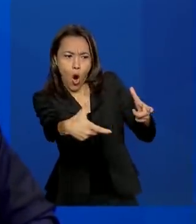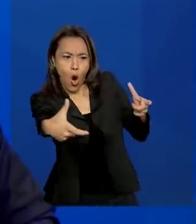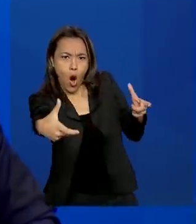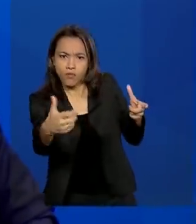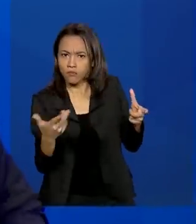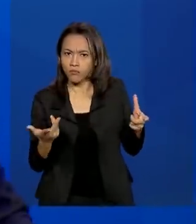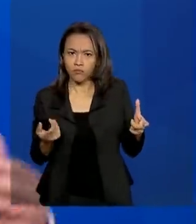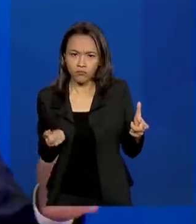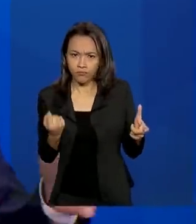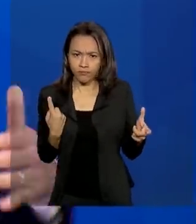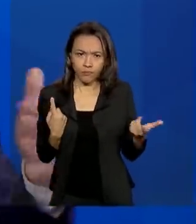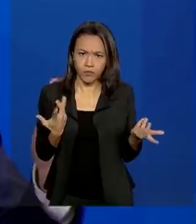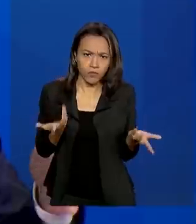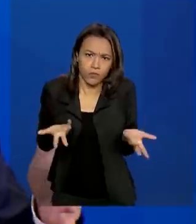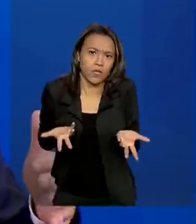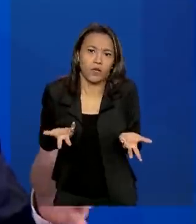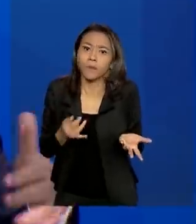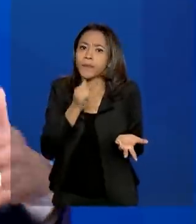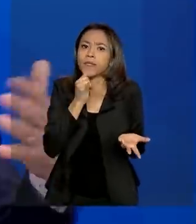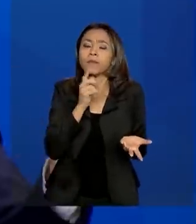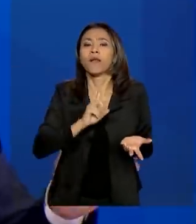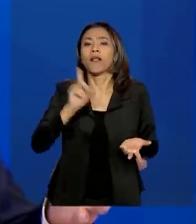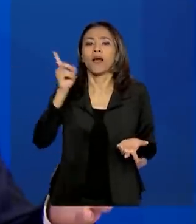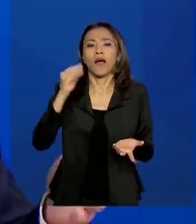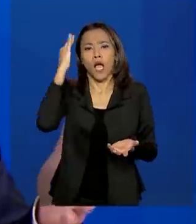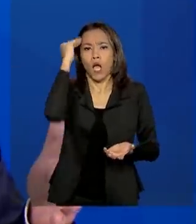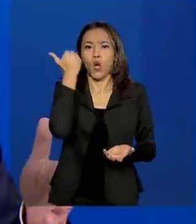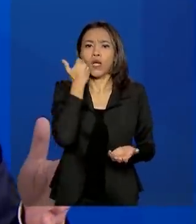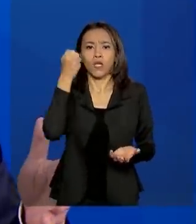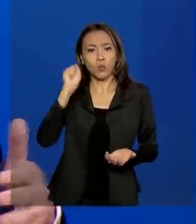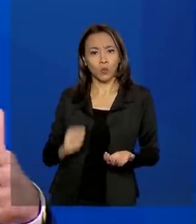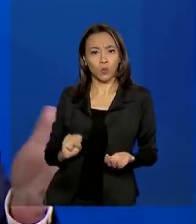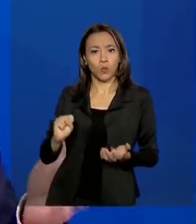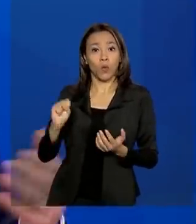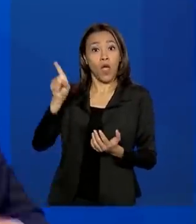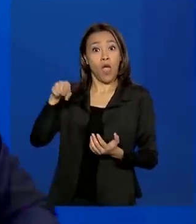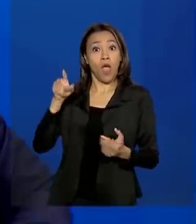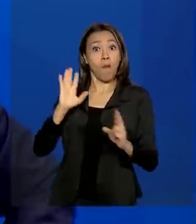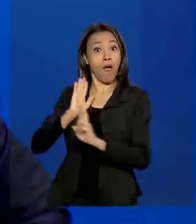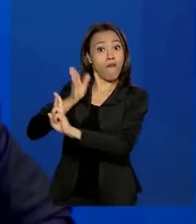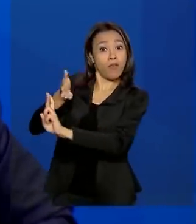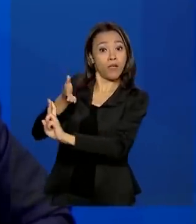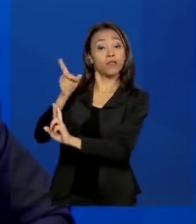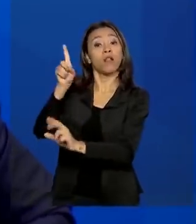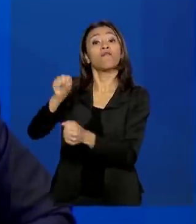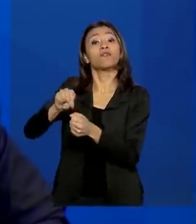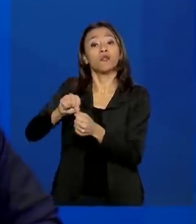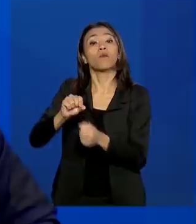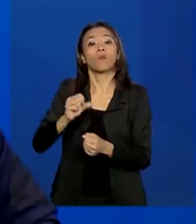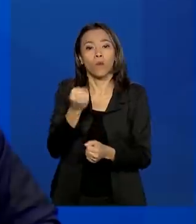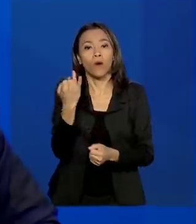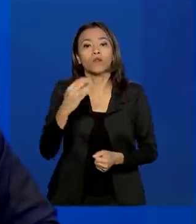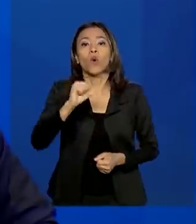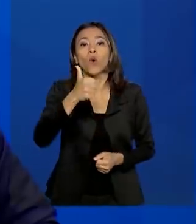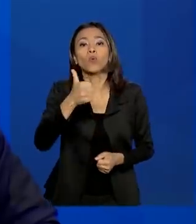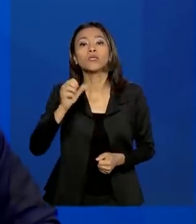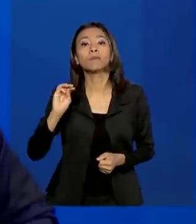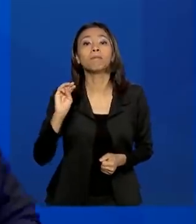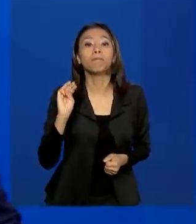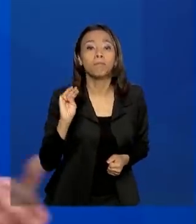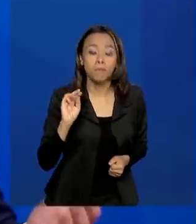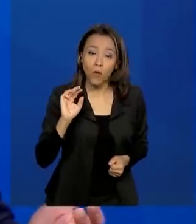em massa. Se vocês imaginarem a Coreia do Sul, que é uma referência, eles fizeram 11 mil testes por milhão de pessoas.